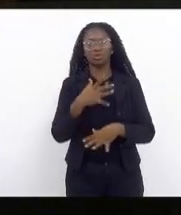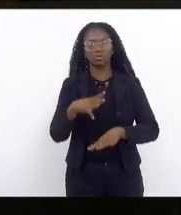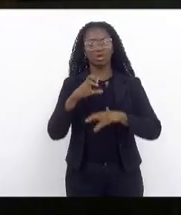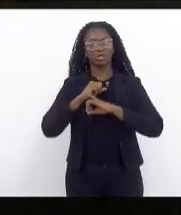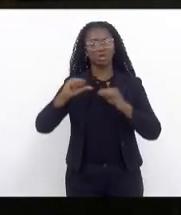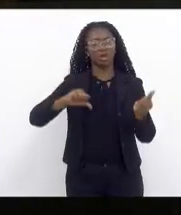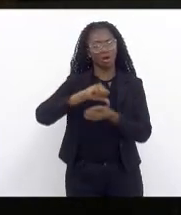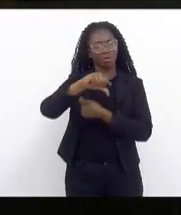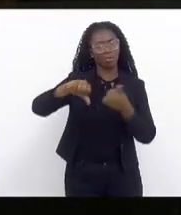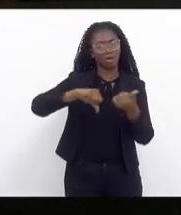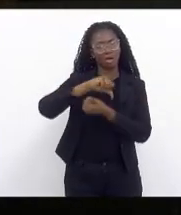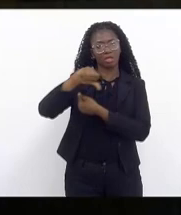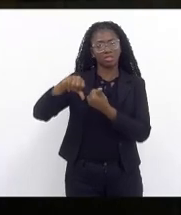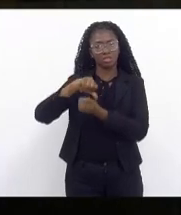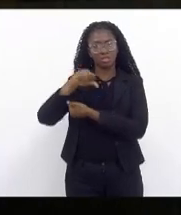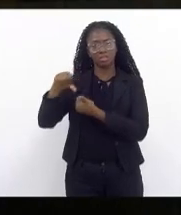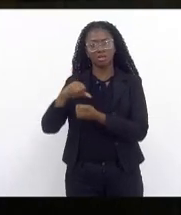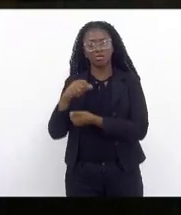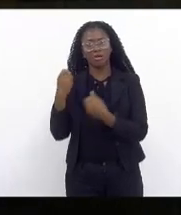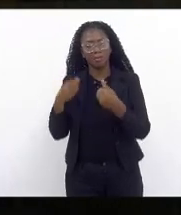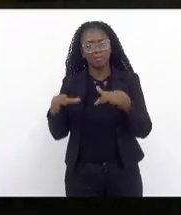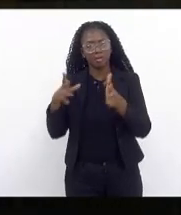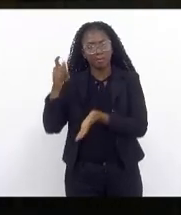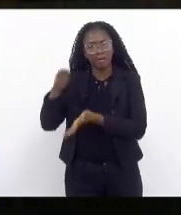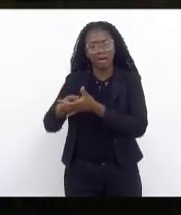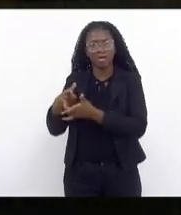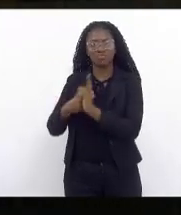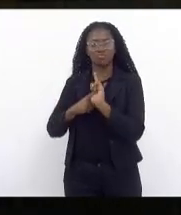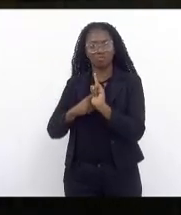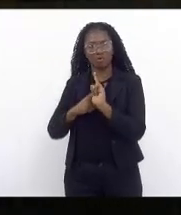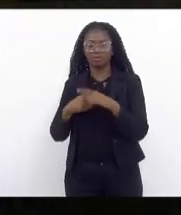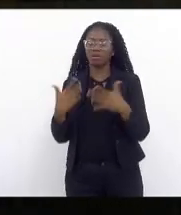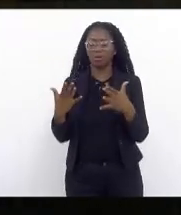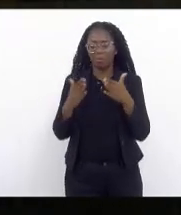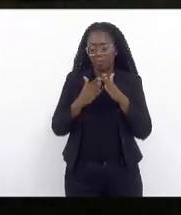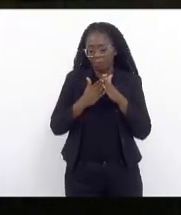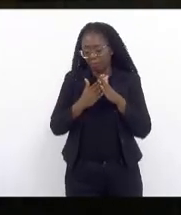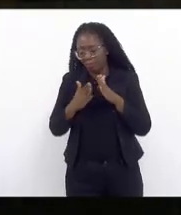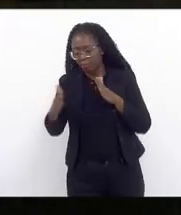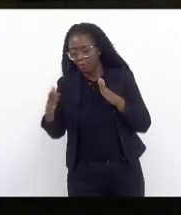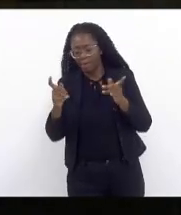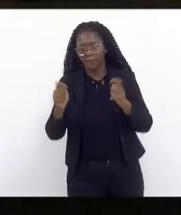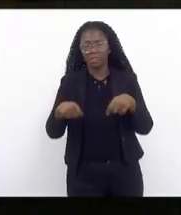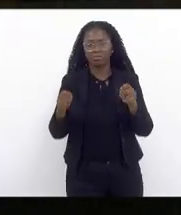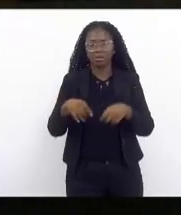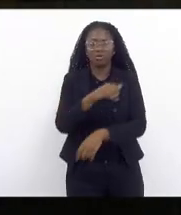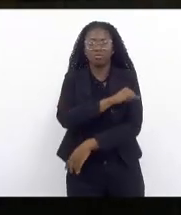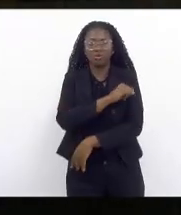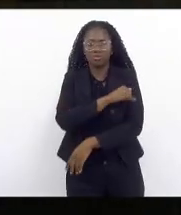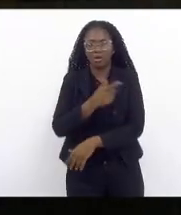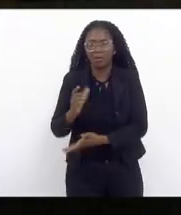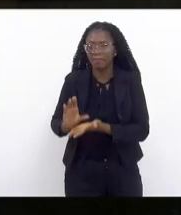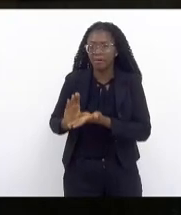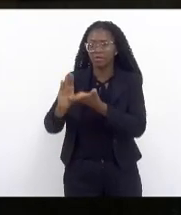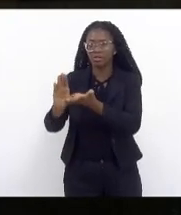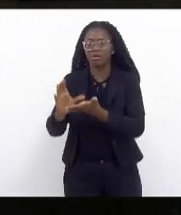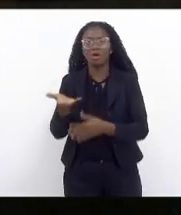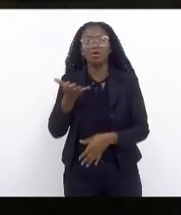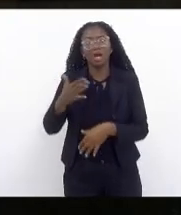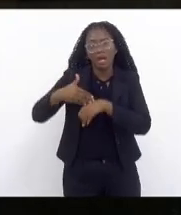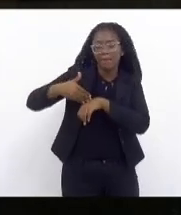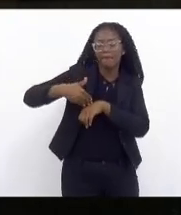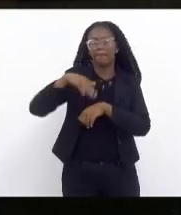de recuperação não precisamos pagar o serviço da dívida e com isso ampliamos a possibilidade do Rio de Janeiro investir eu quero ir além